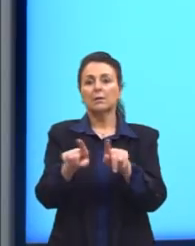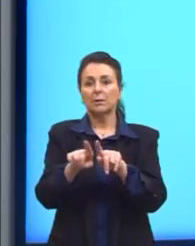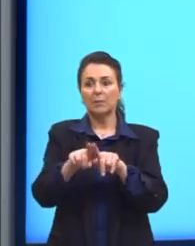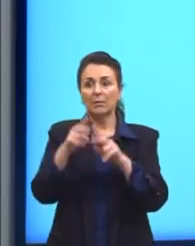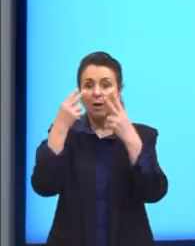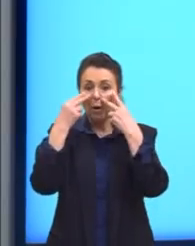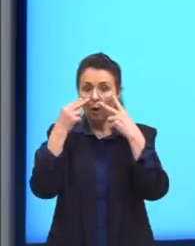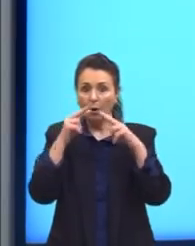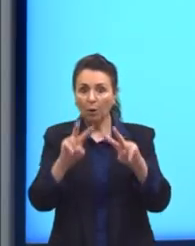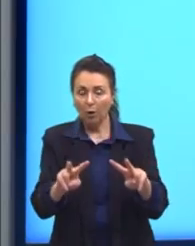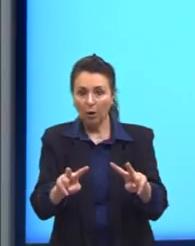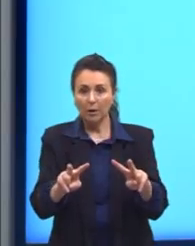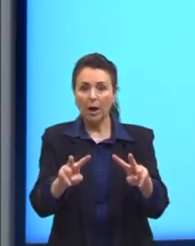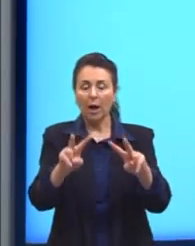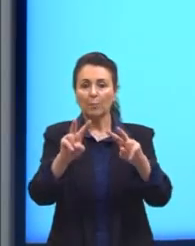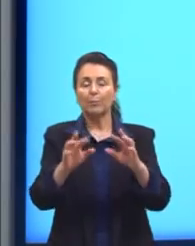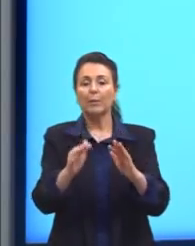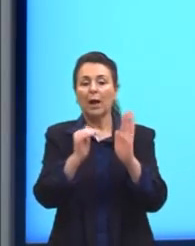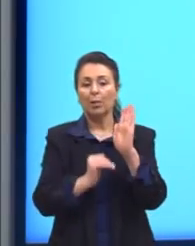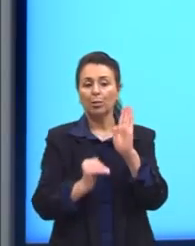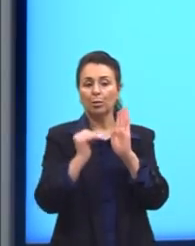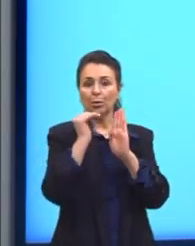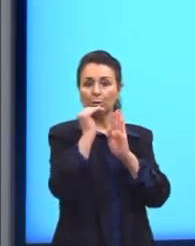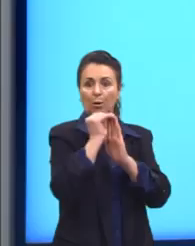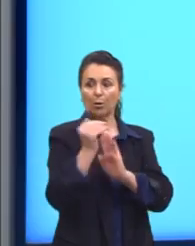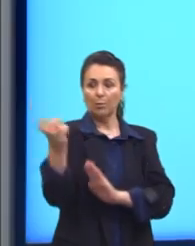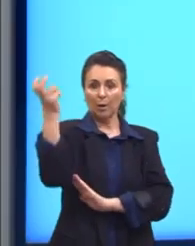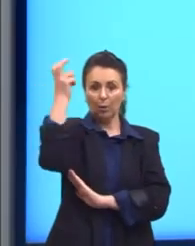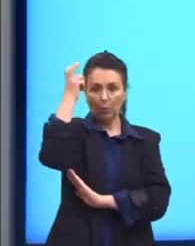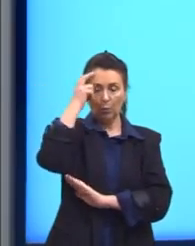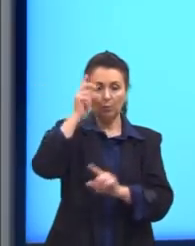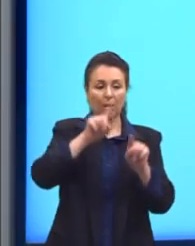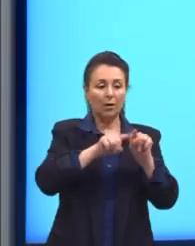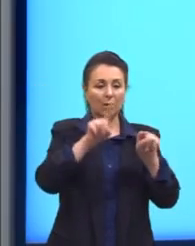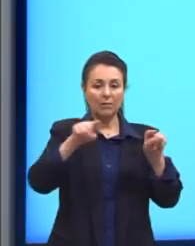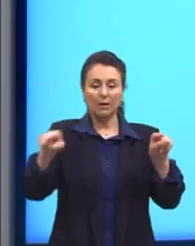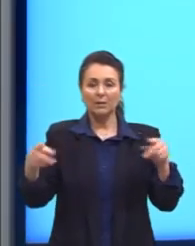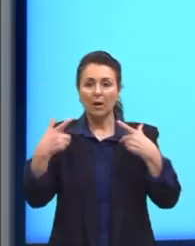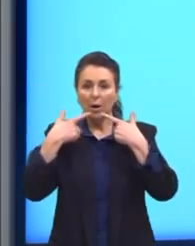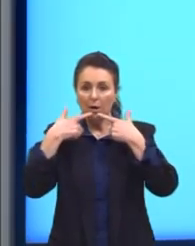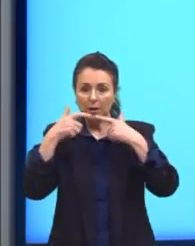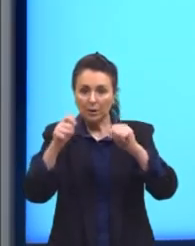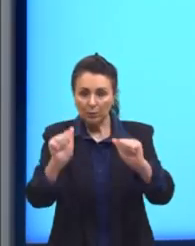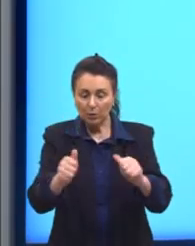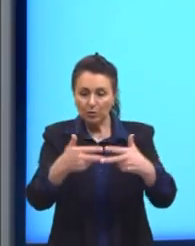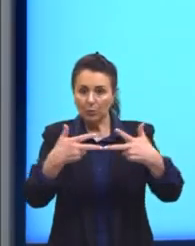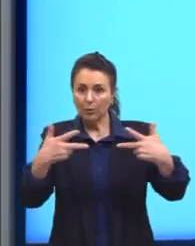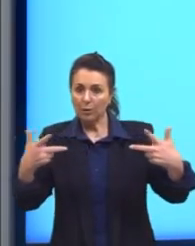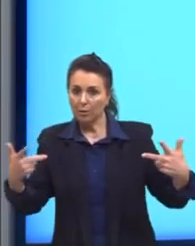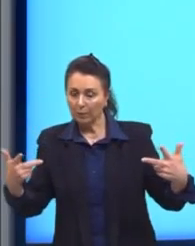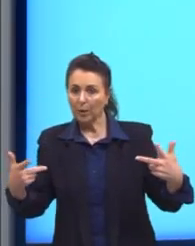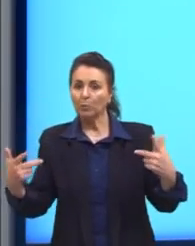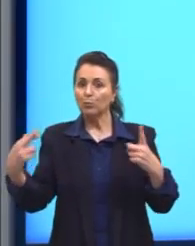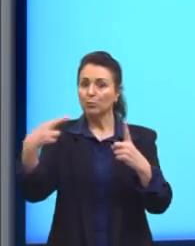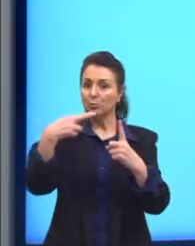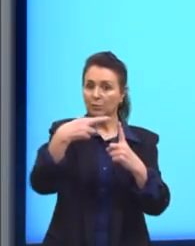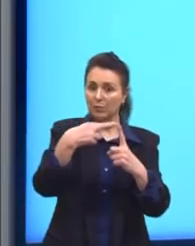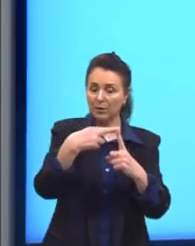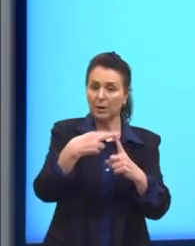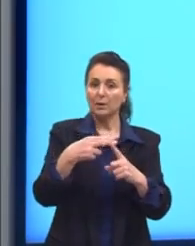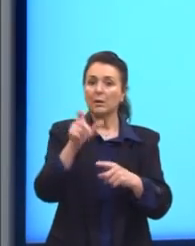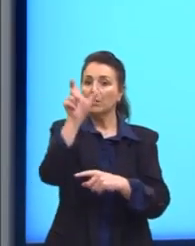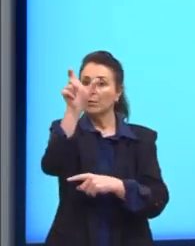vai olhar para norma culta, variação linguística, elementos de referência pessoal, temporal,